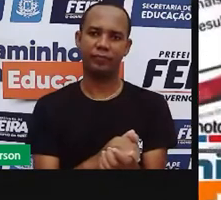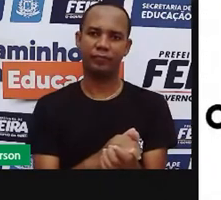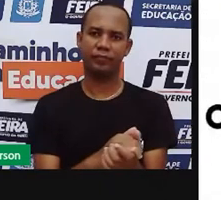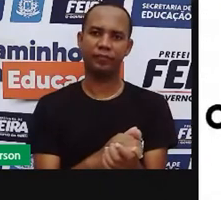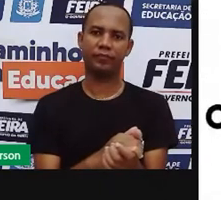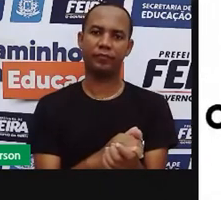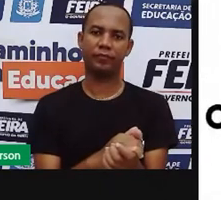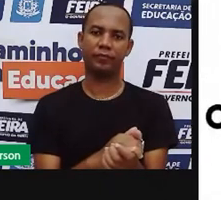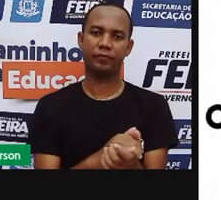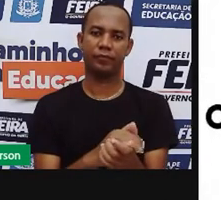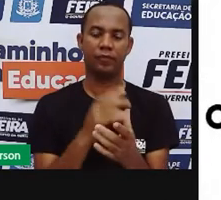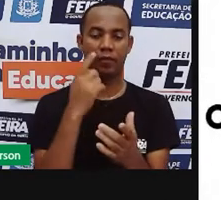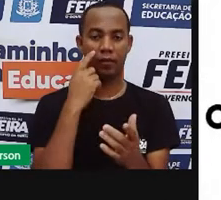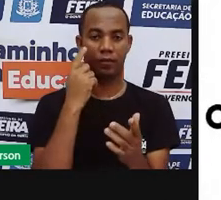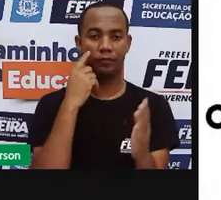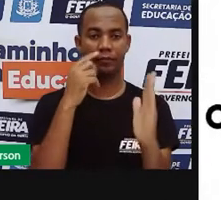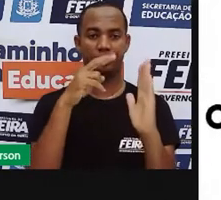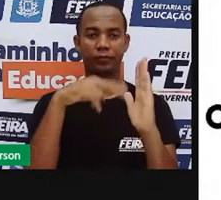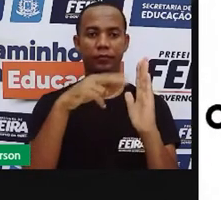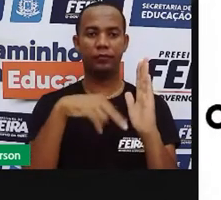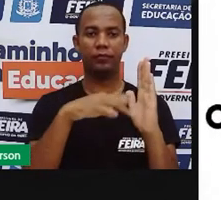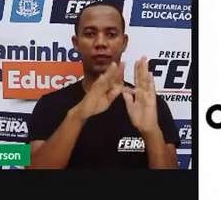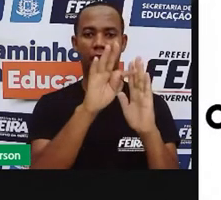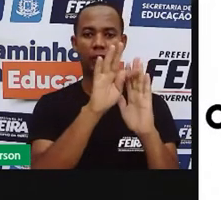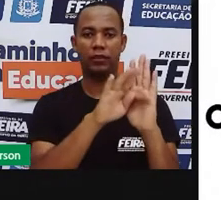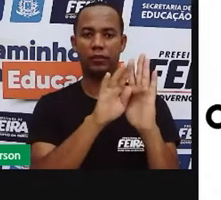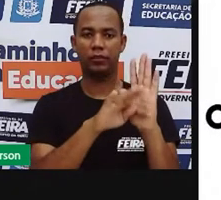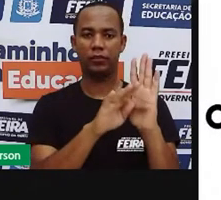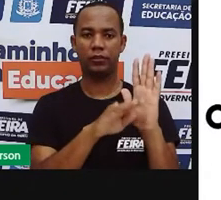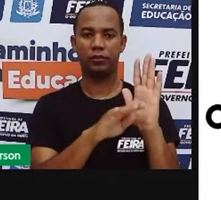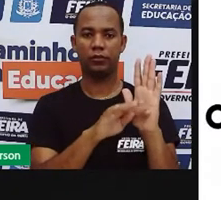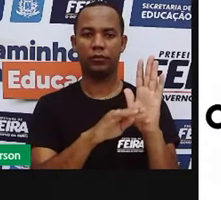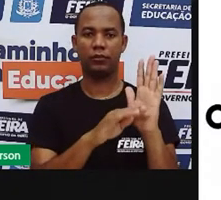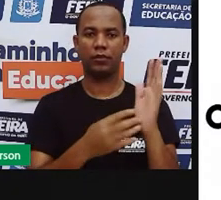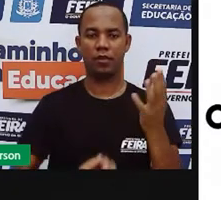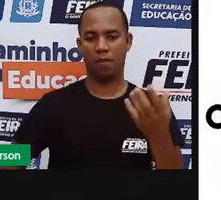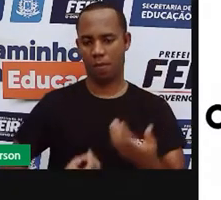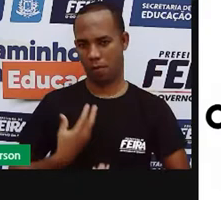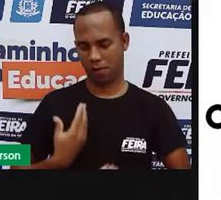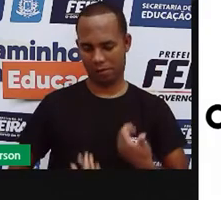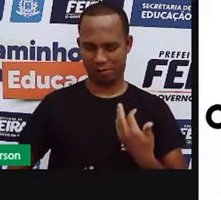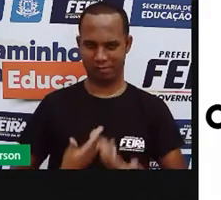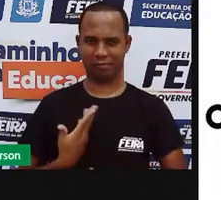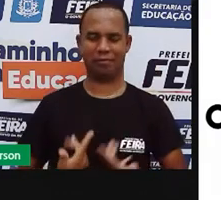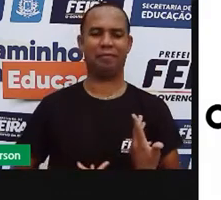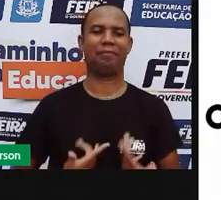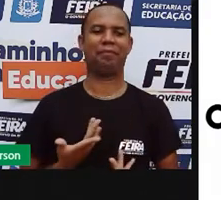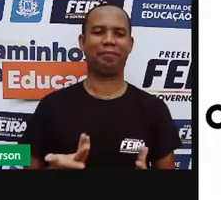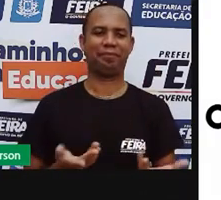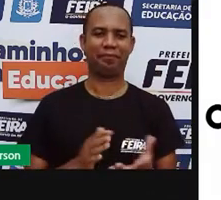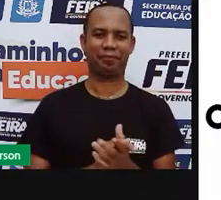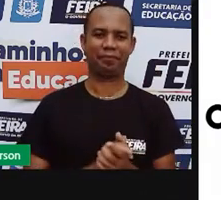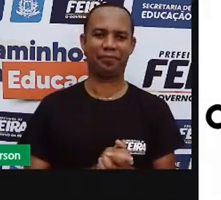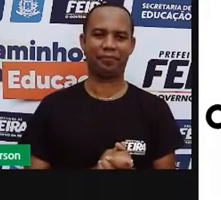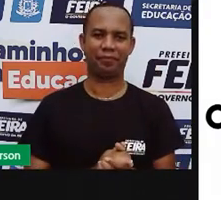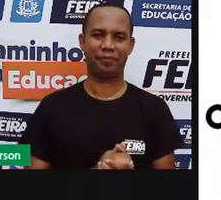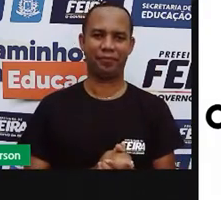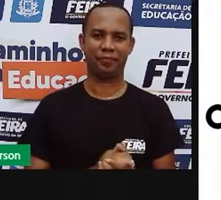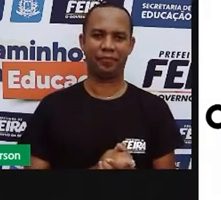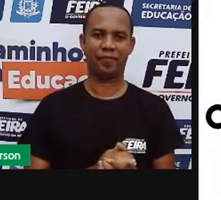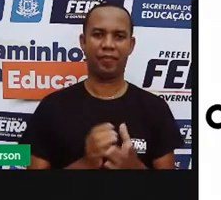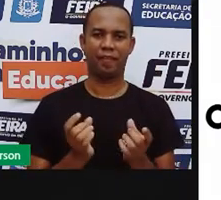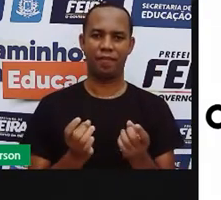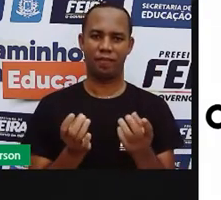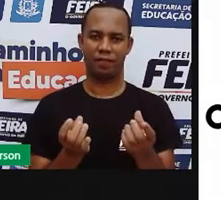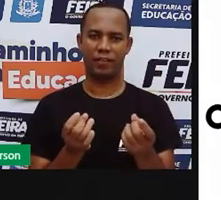Vamos ler este texto, classificados poéticos, de José Amo Márcio. Vem de ser uma